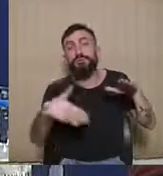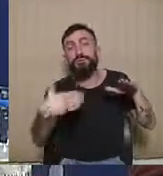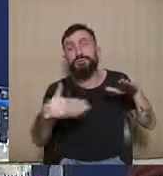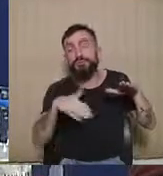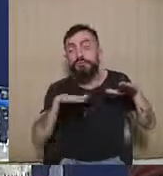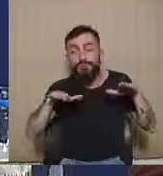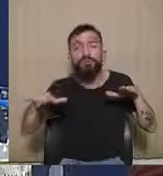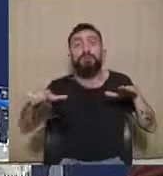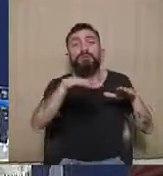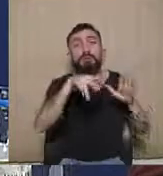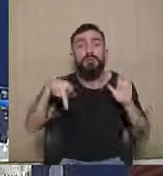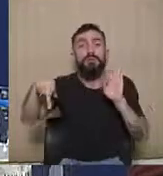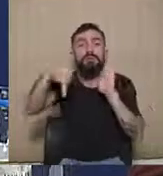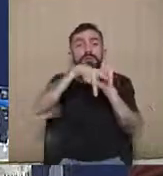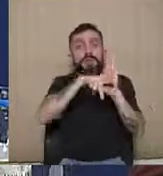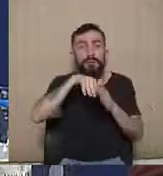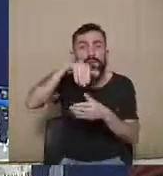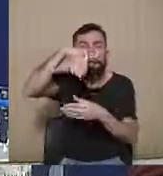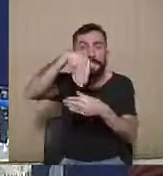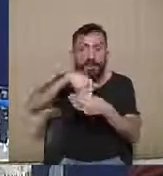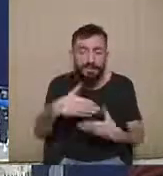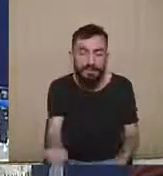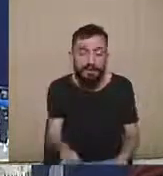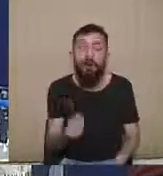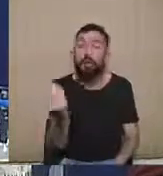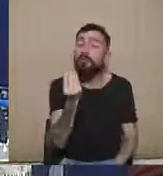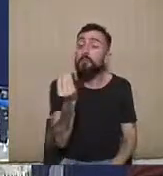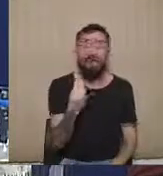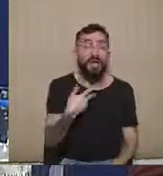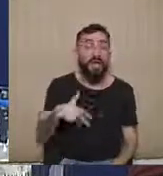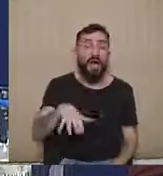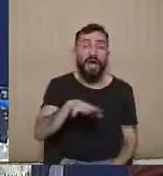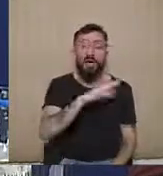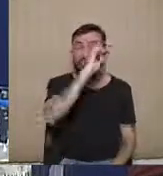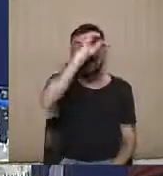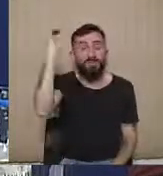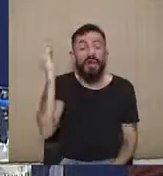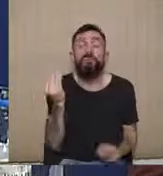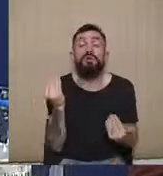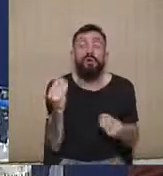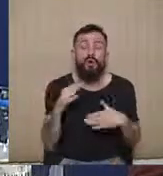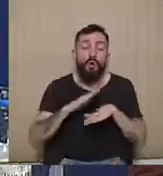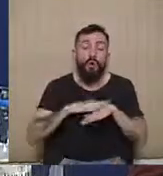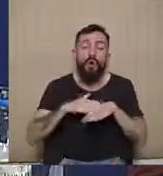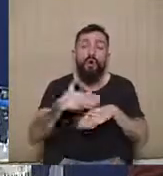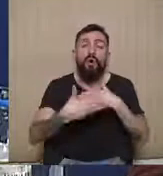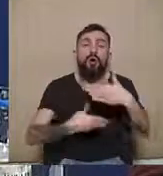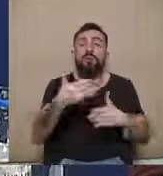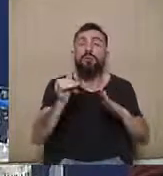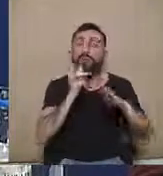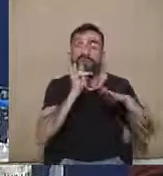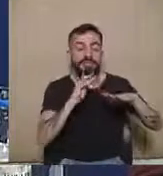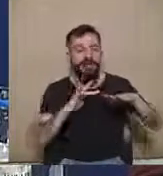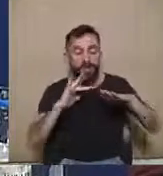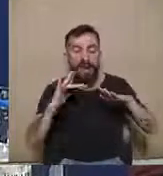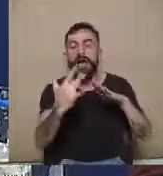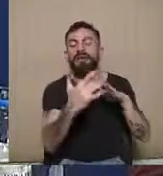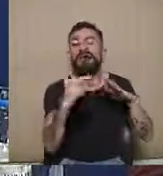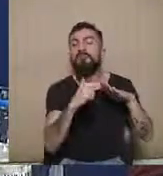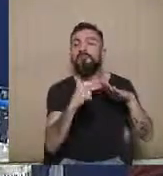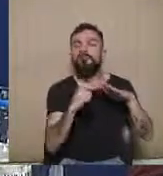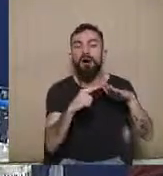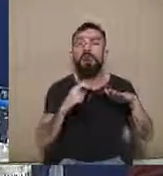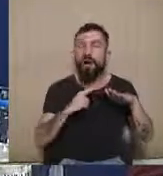completa opacidade, porque nós não sabemos qual é aquela receita de bolo, nós não sabemos por que aquela plataforma exibe determinado